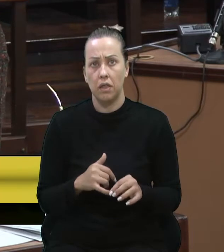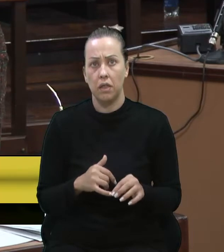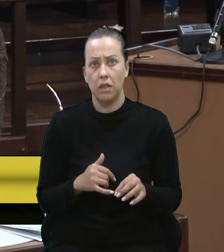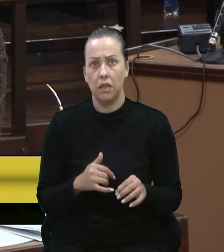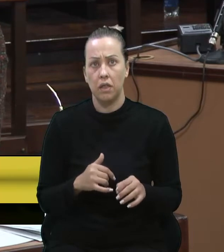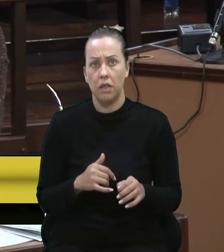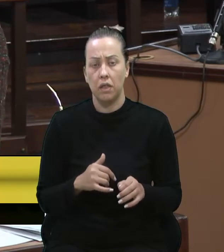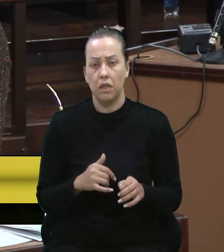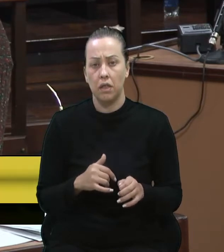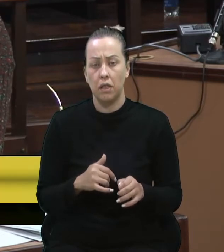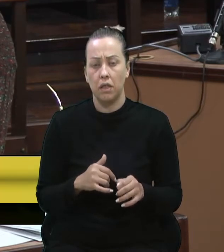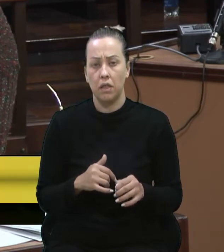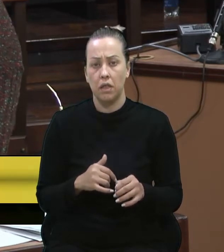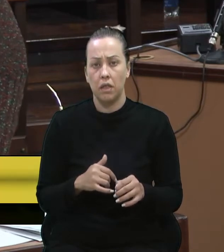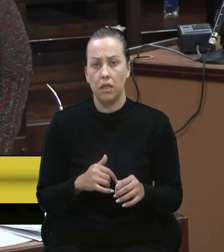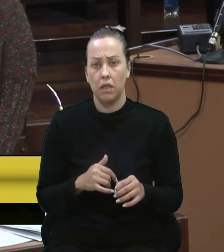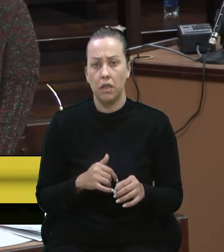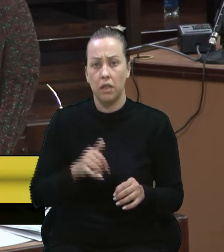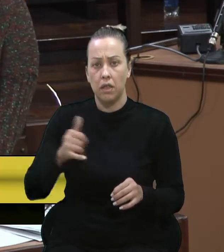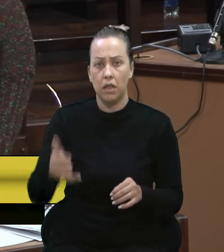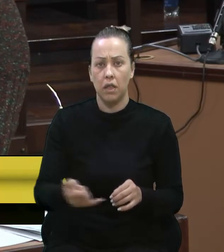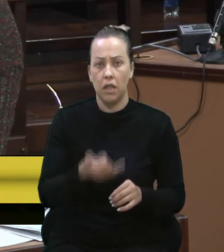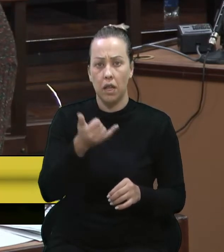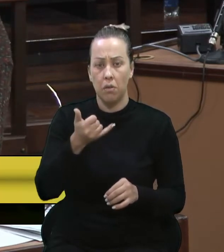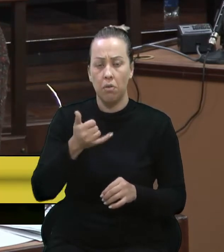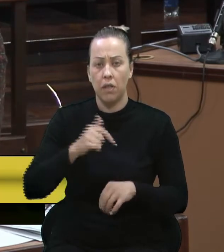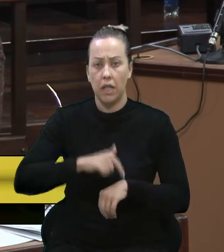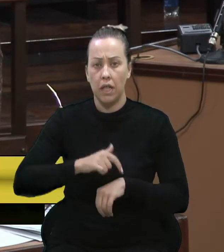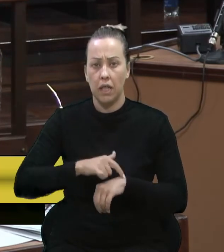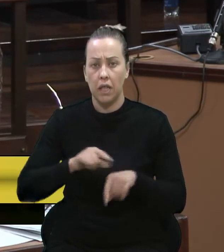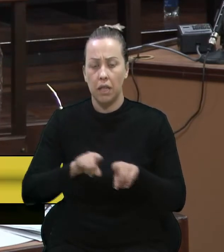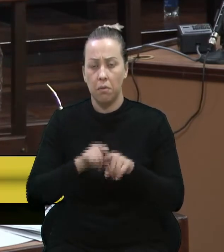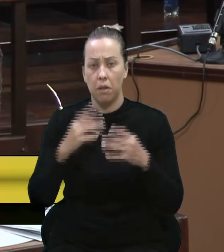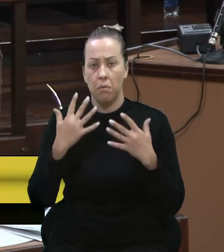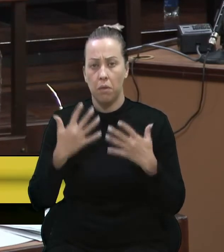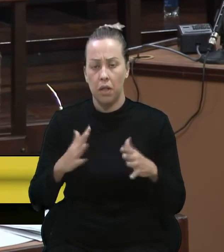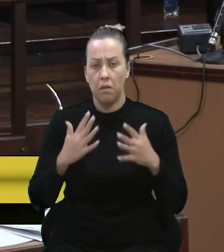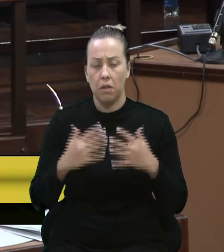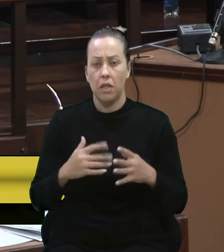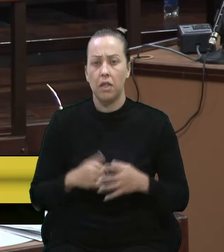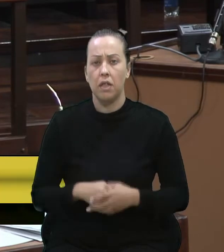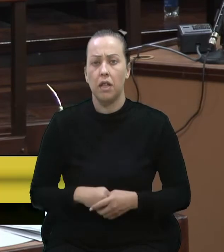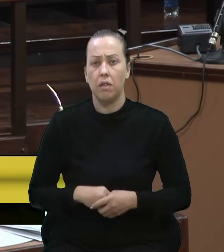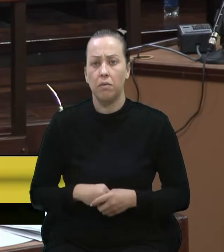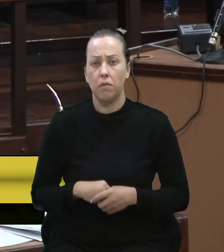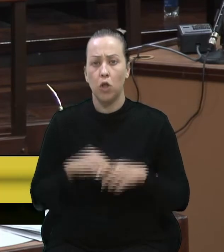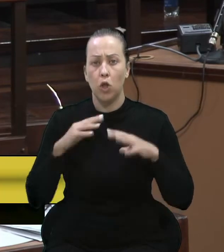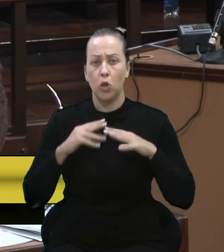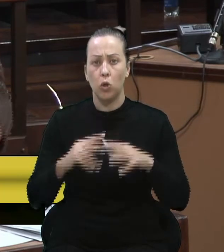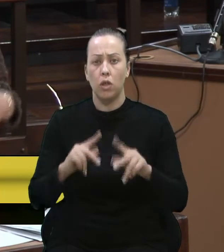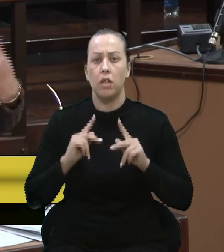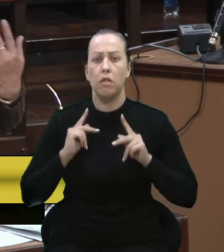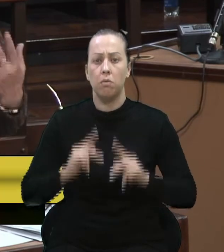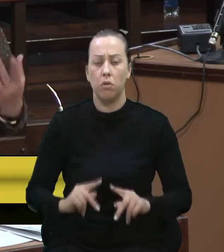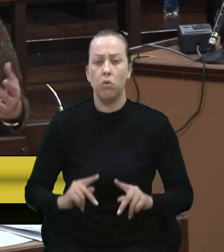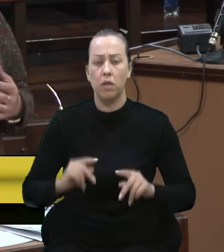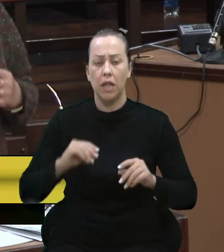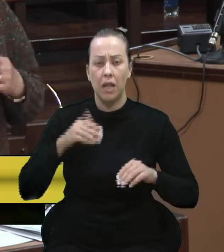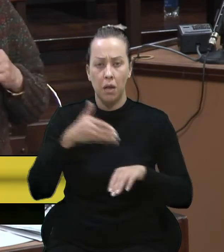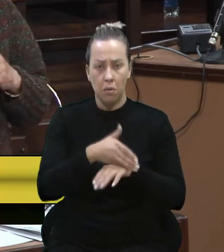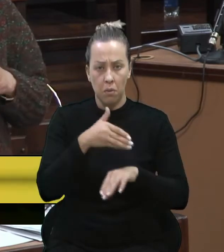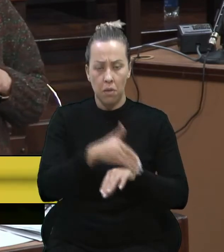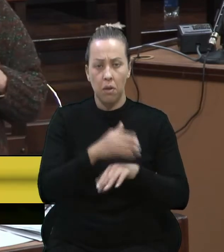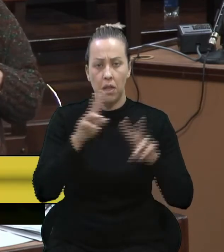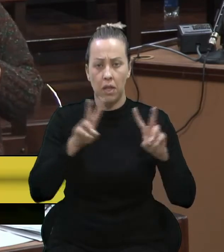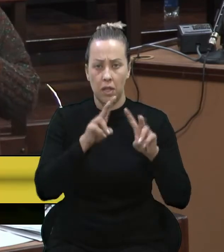Muito obrigada. Eu queria aqui aproveitar e parabenizar todas as pessoas que se envolveram nessa importante